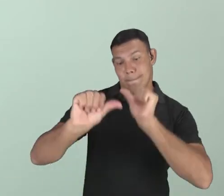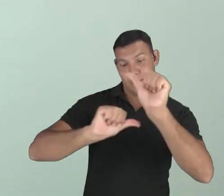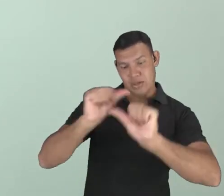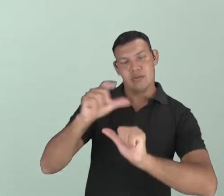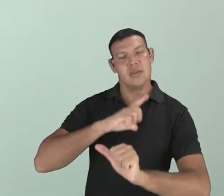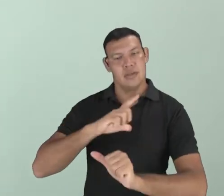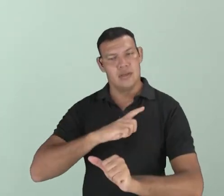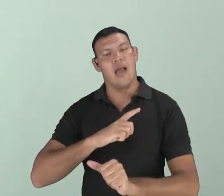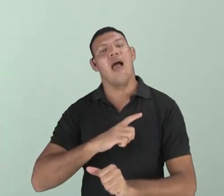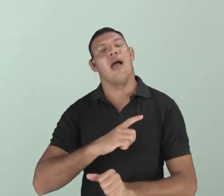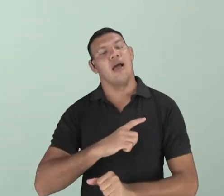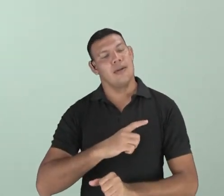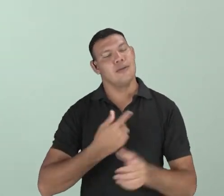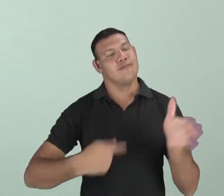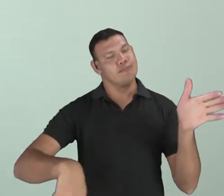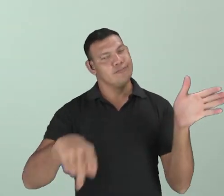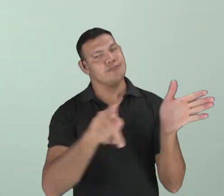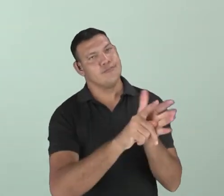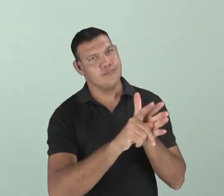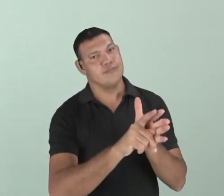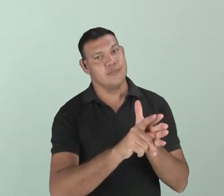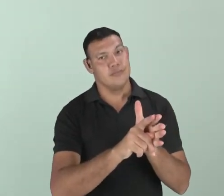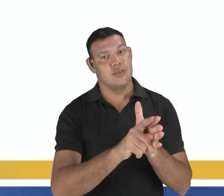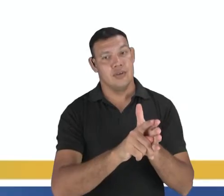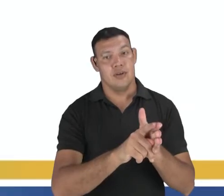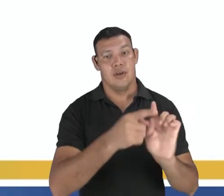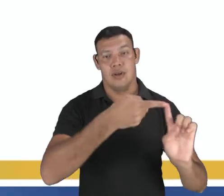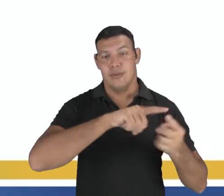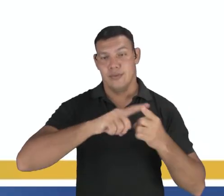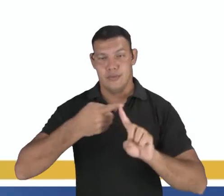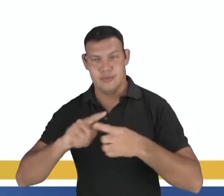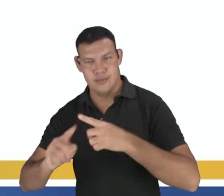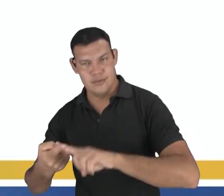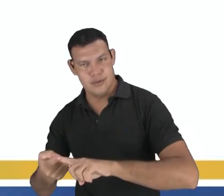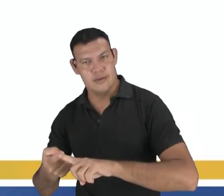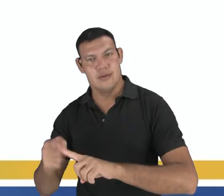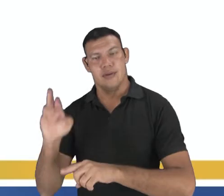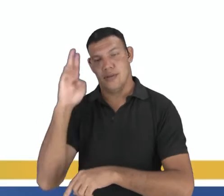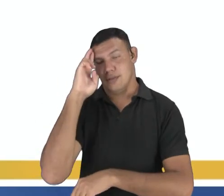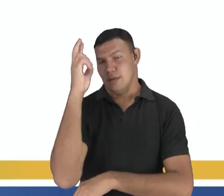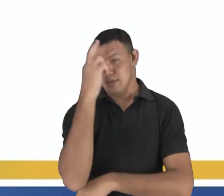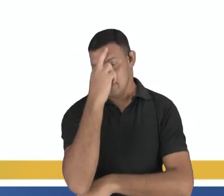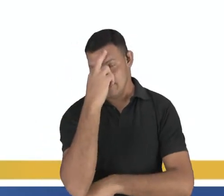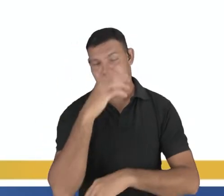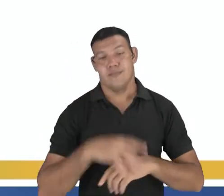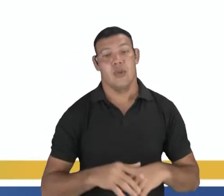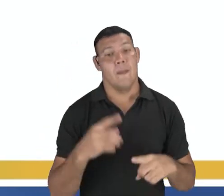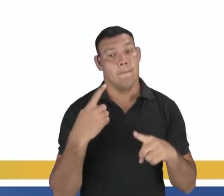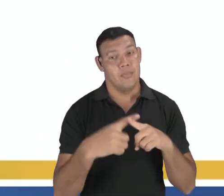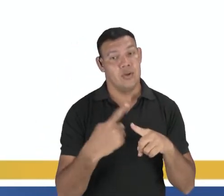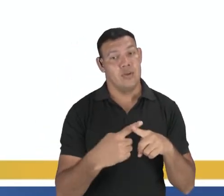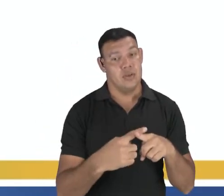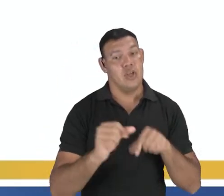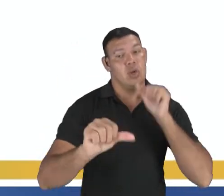nós vamos ter uma variação histórica. Que ela mudou de acordo com o tempo. Nós temos o exemplo de vossa